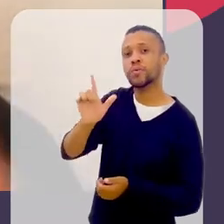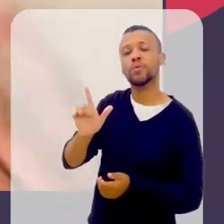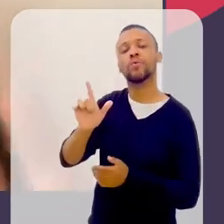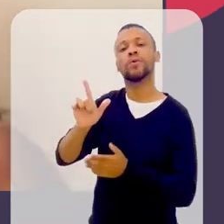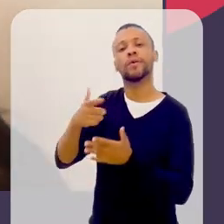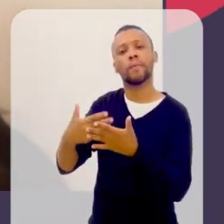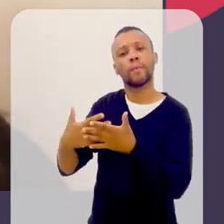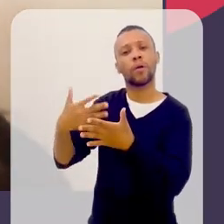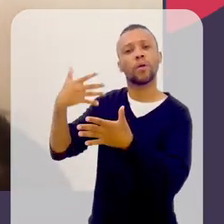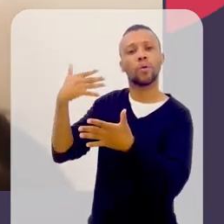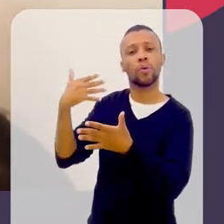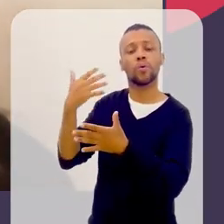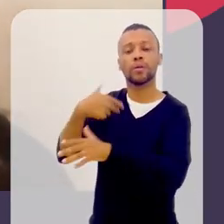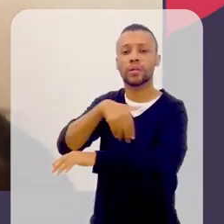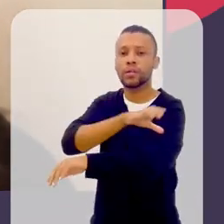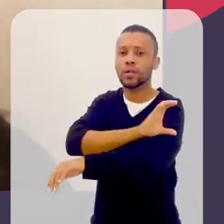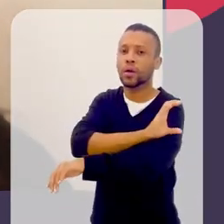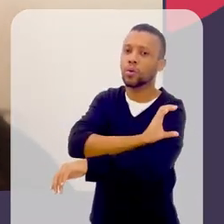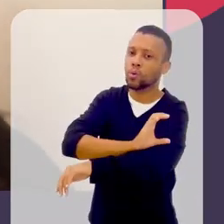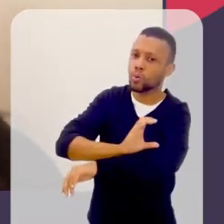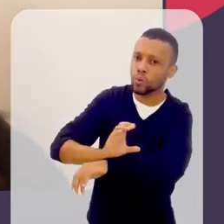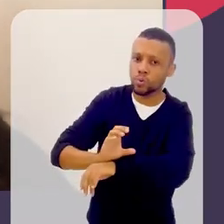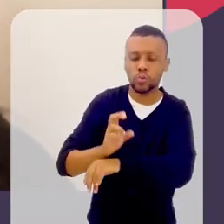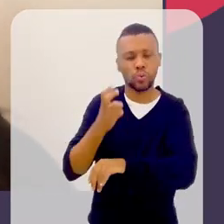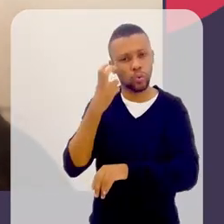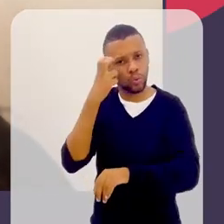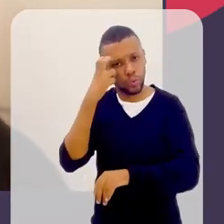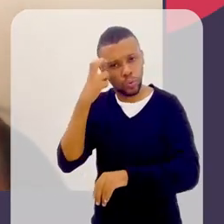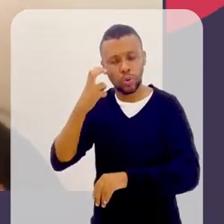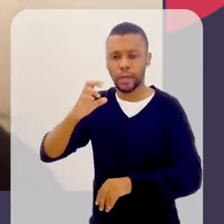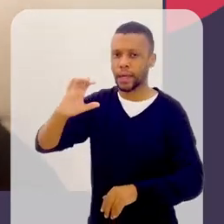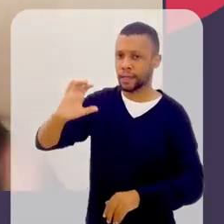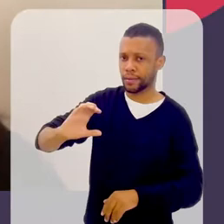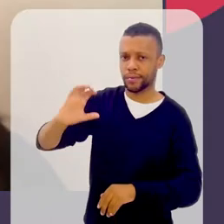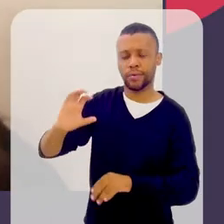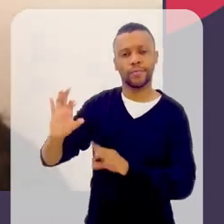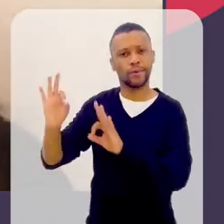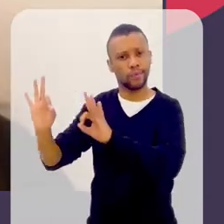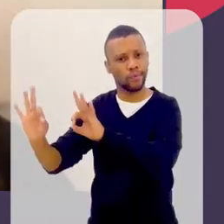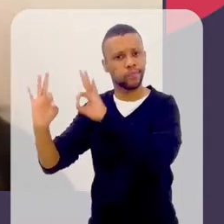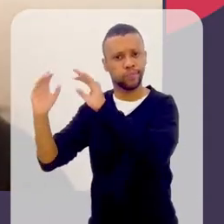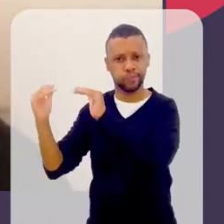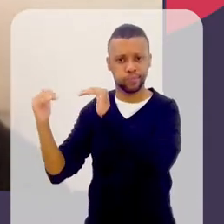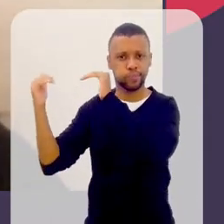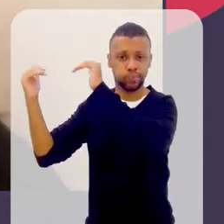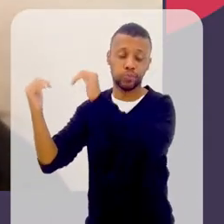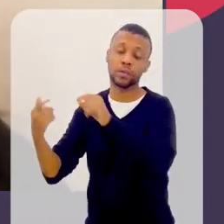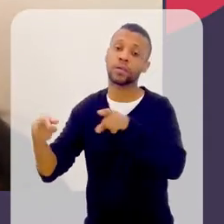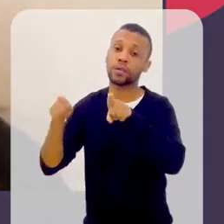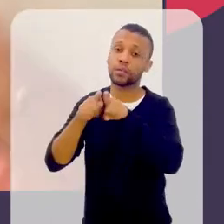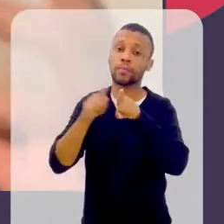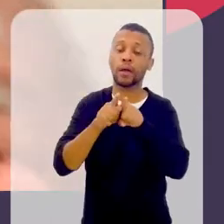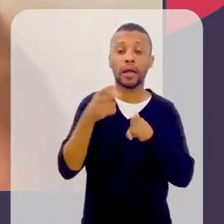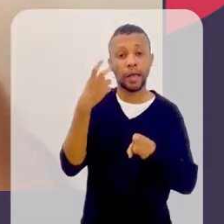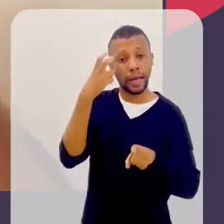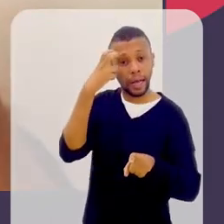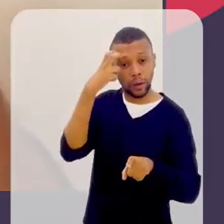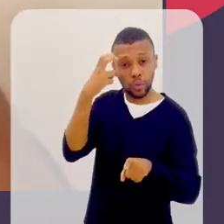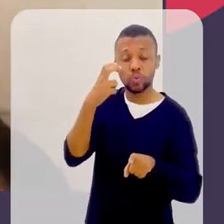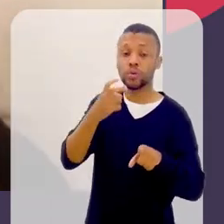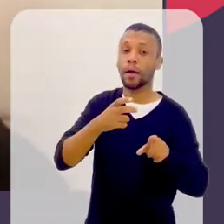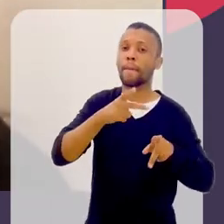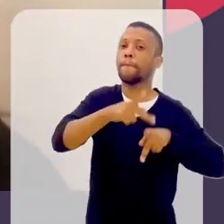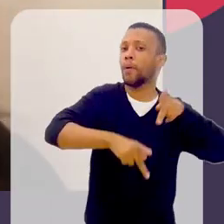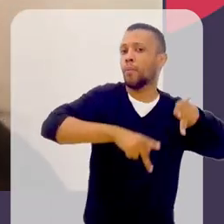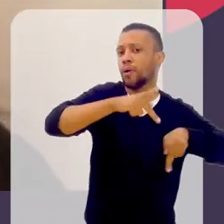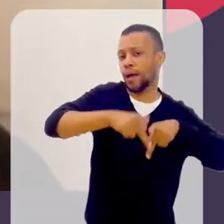da literatura e da nossa cultura científica, erudita e também popular. Porque, afinal de